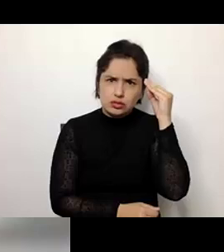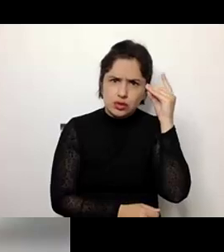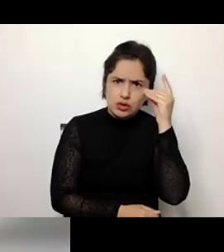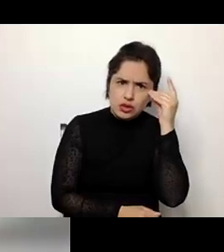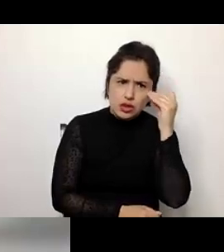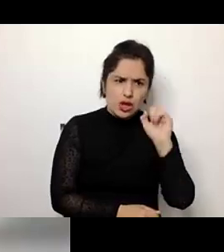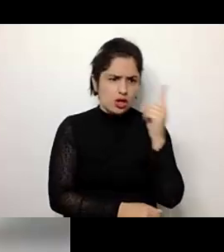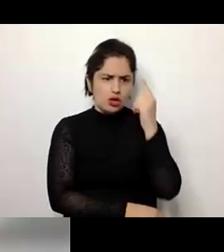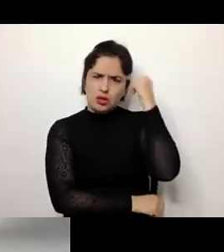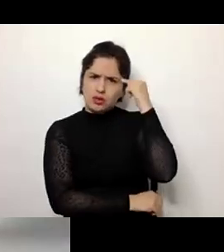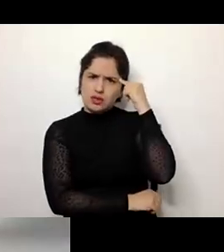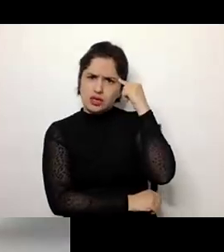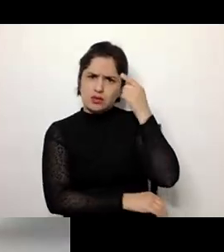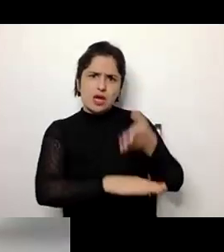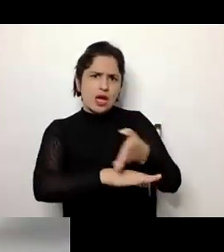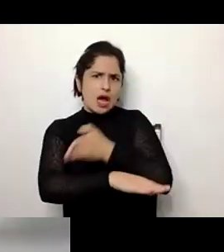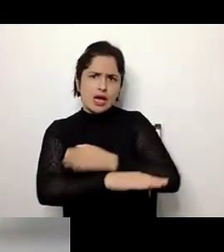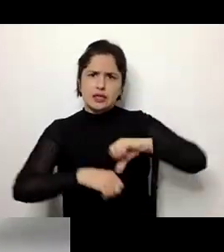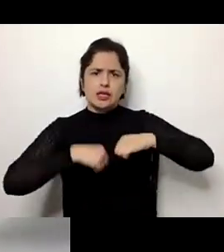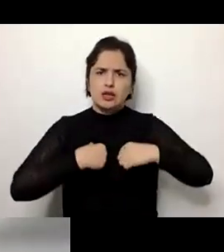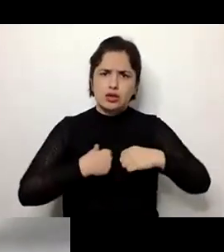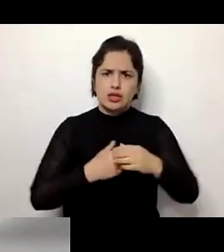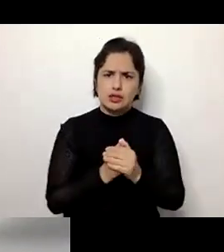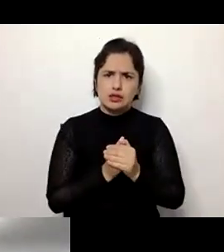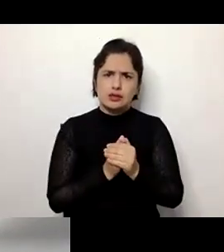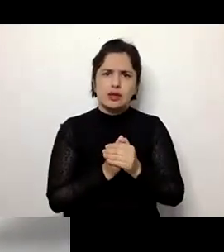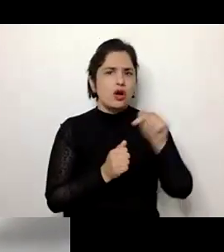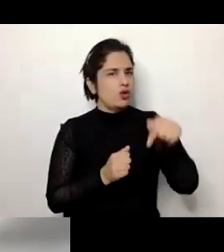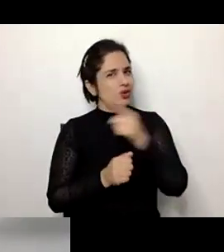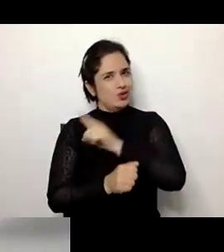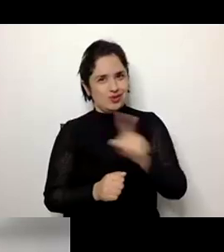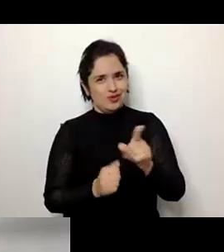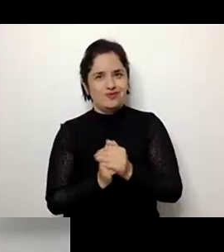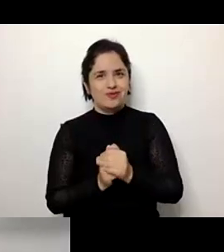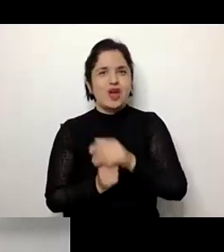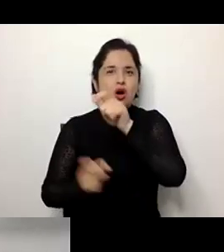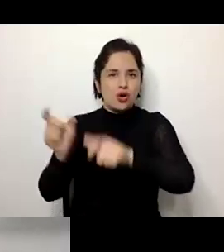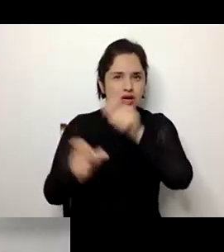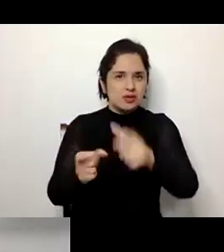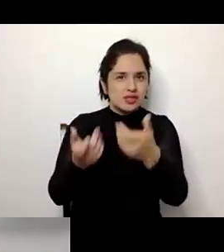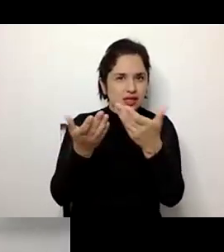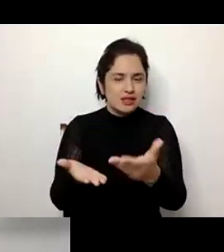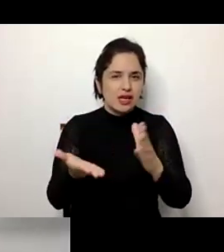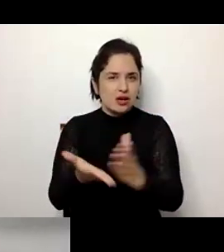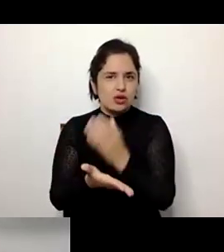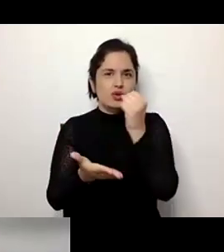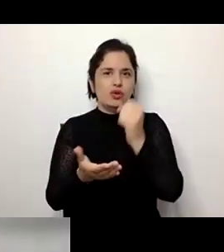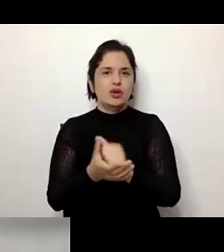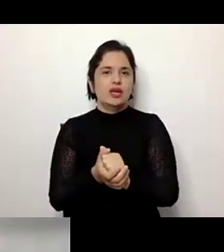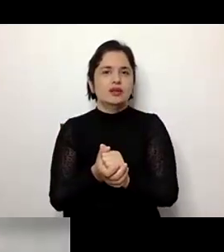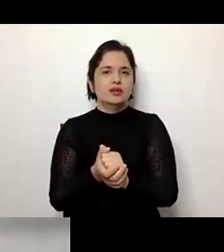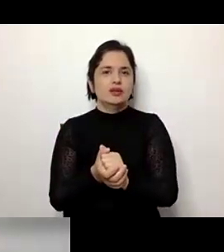é que morreria antes da adolescência. Hoje, não. Hoje, essas pessoas estão alcançando a velhice. Então,